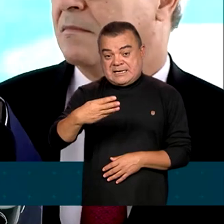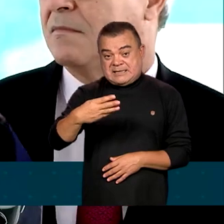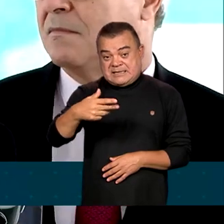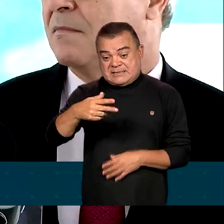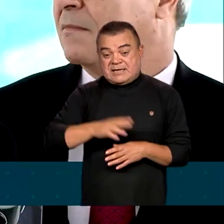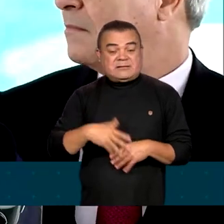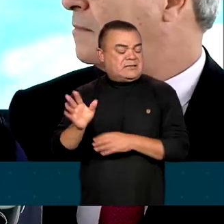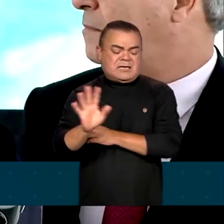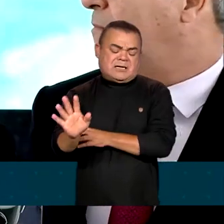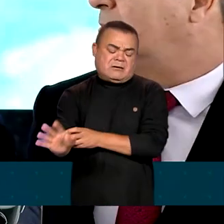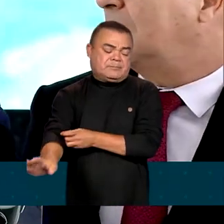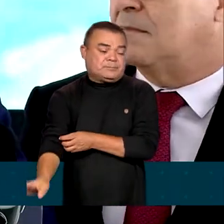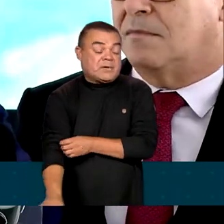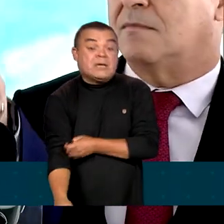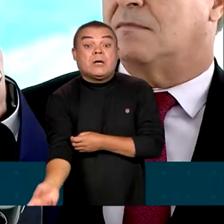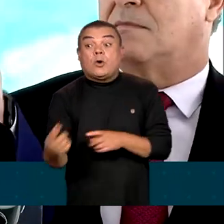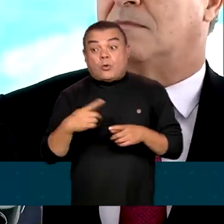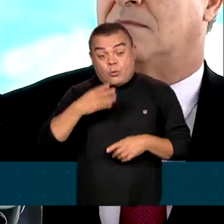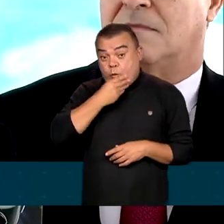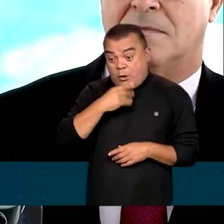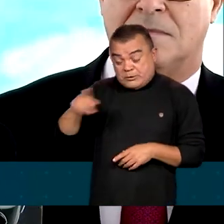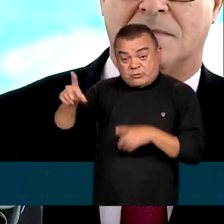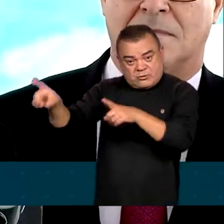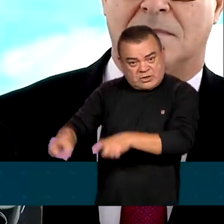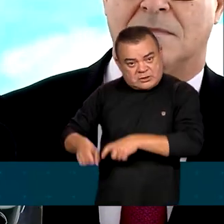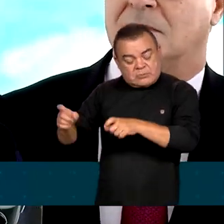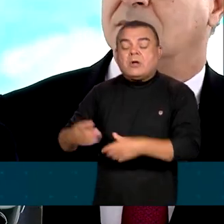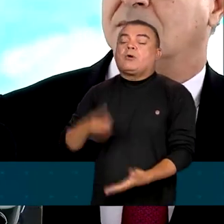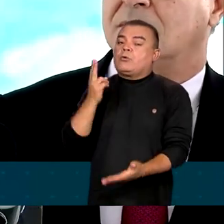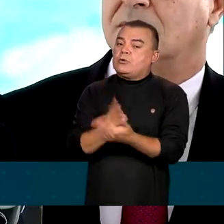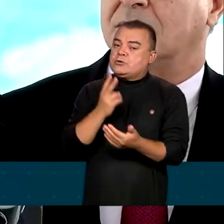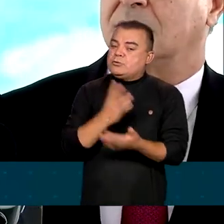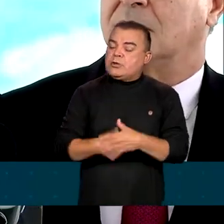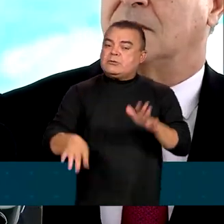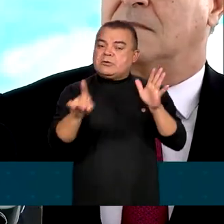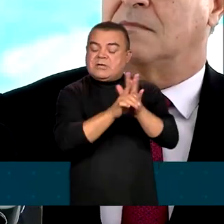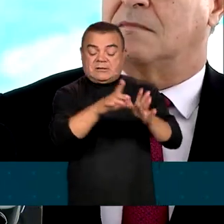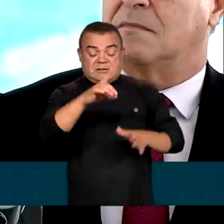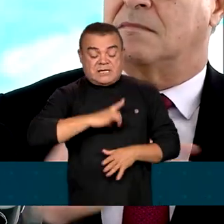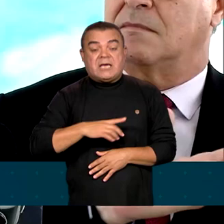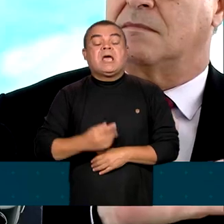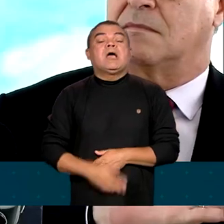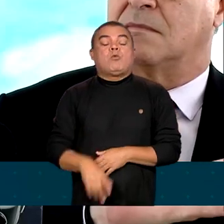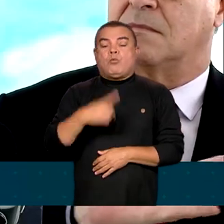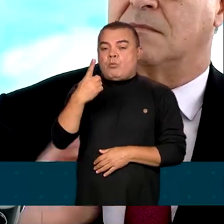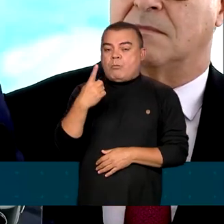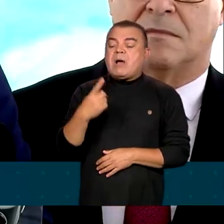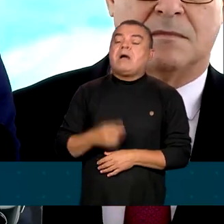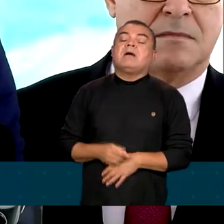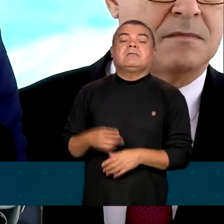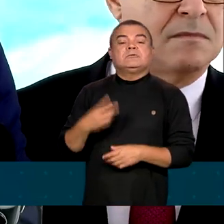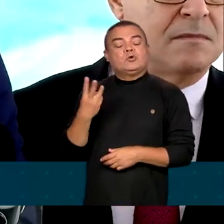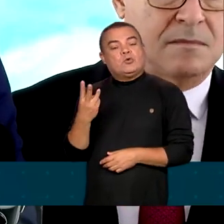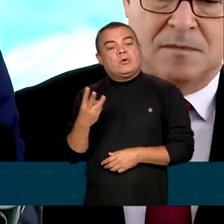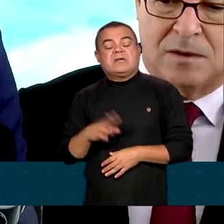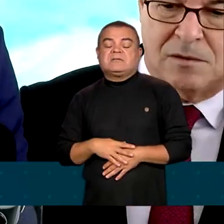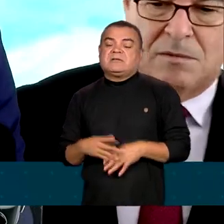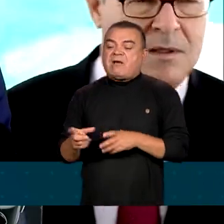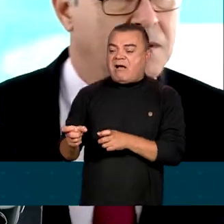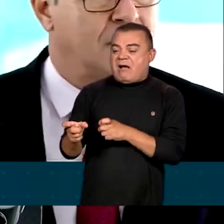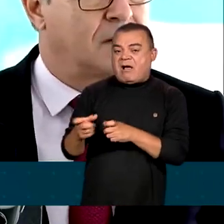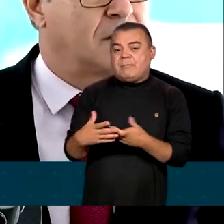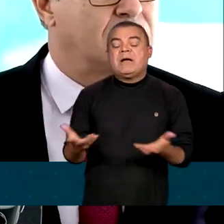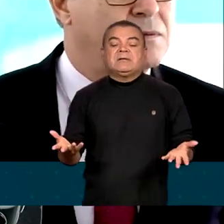homem do campo vai continuar tendo direito, e ter uma arma, duas, um pouco de munição. Mais do que isso, é exagero. Ministro,